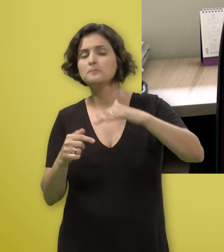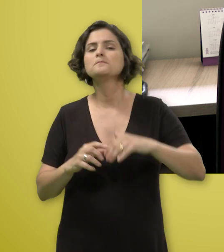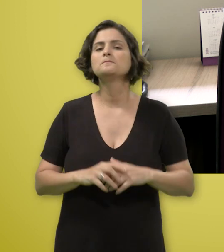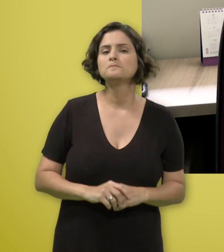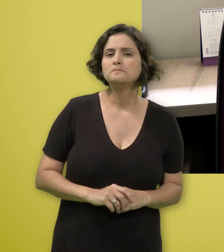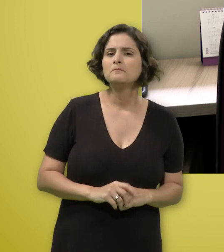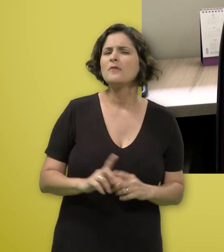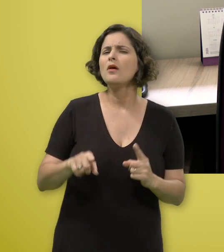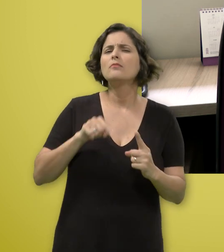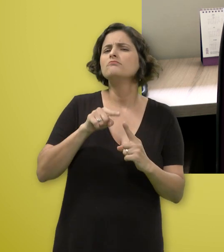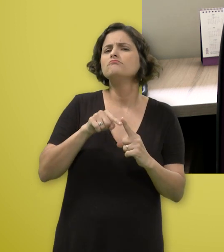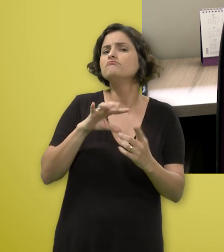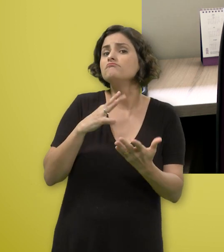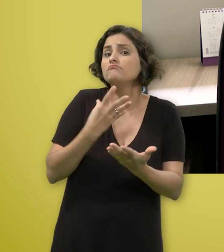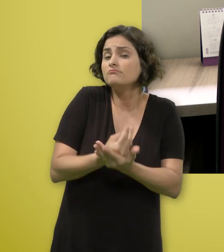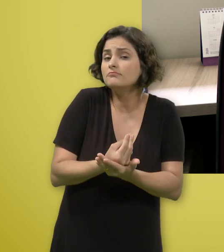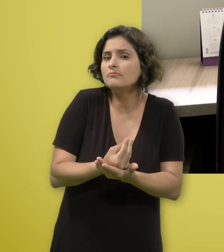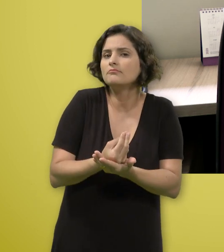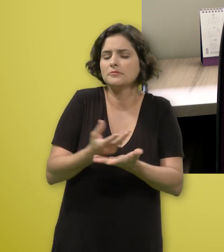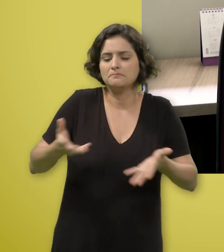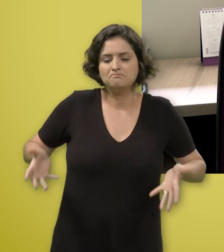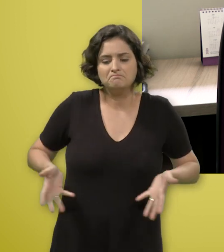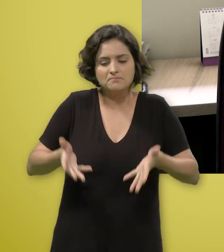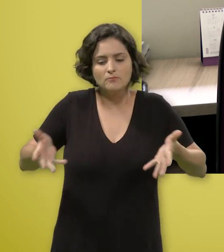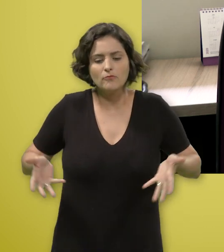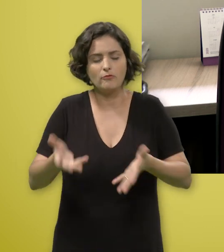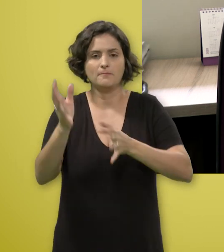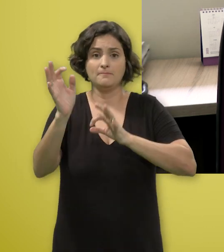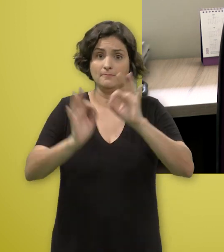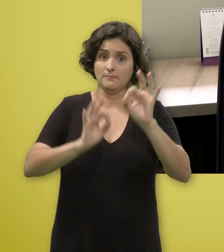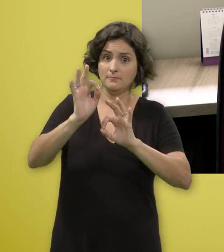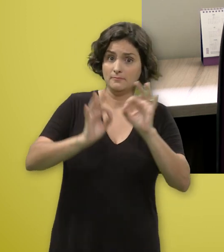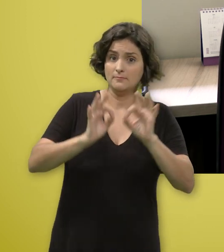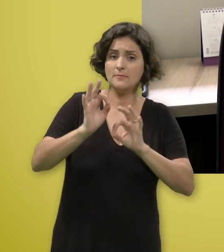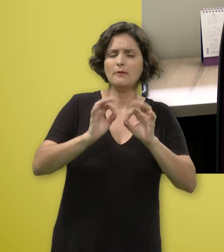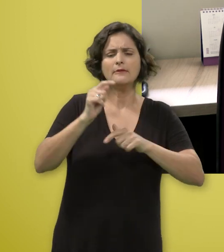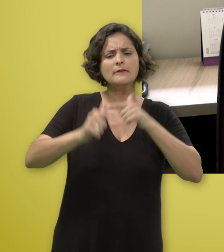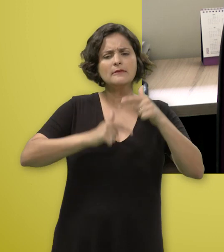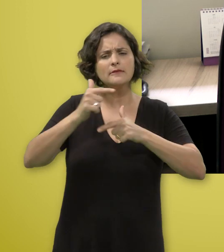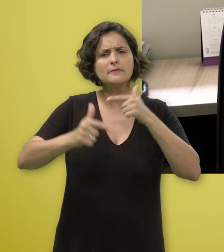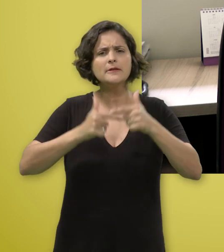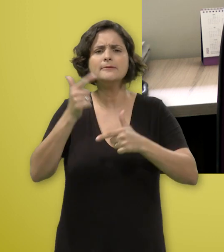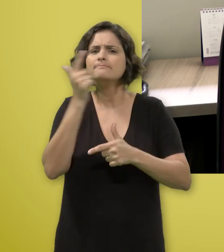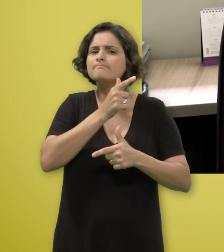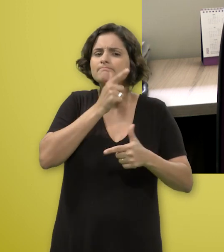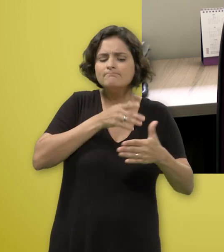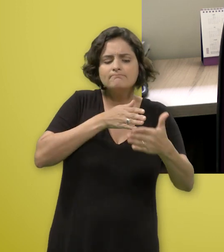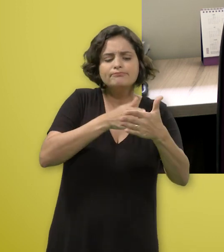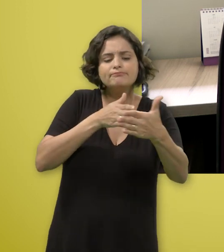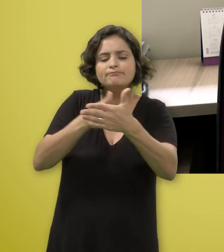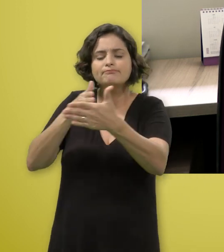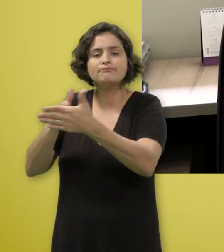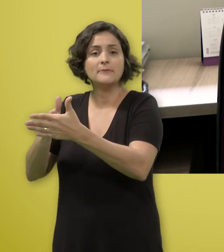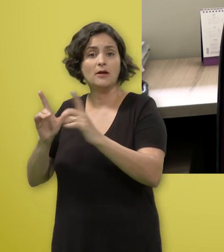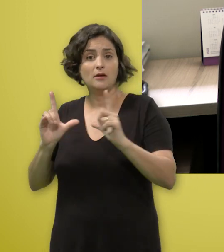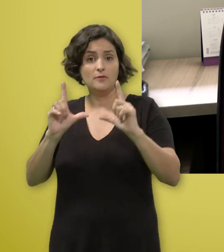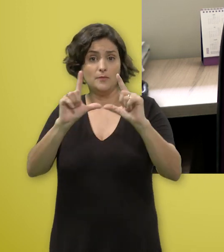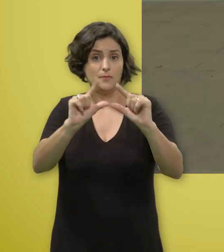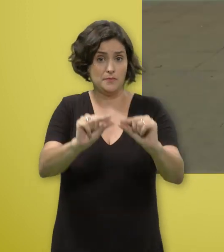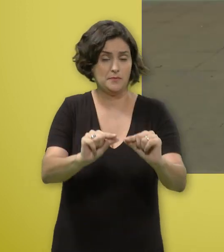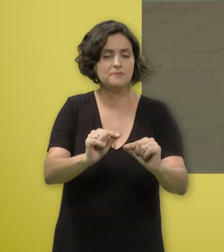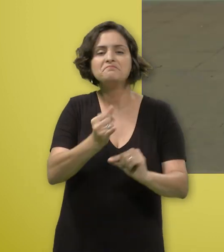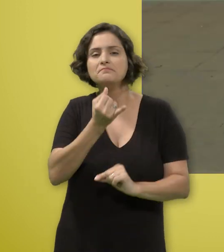tem a missão, o papel de promover, organizar e executar